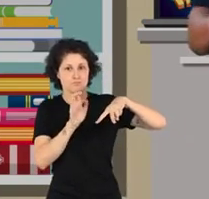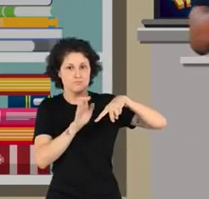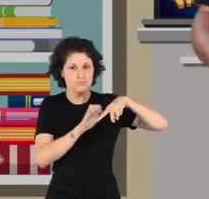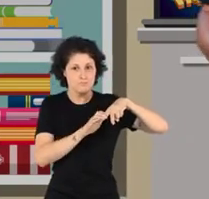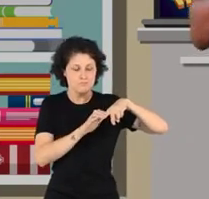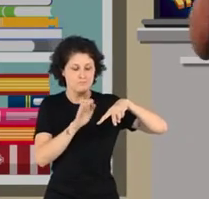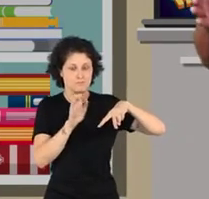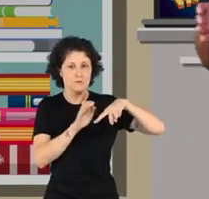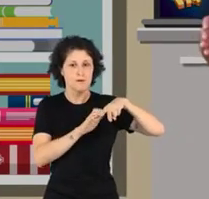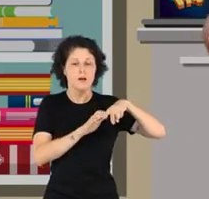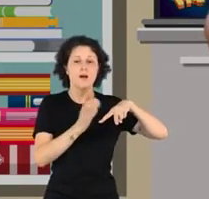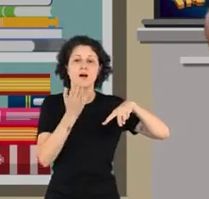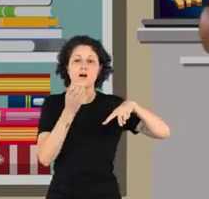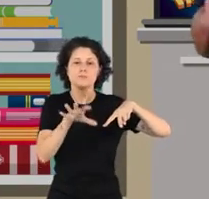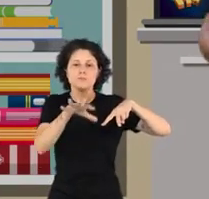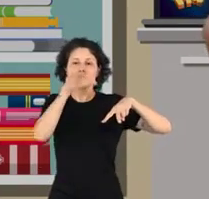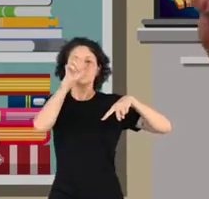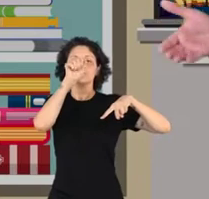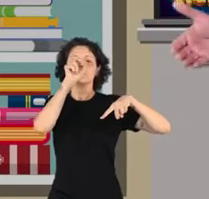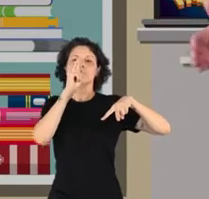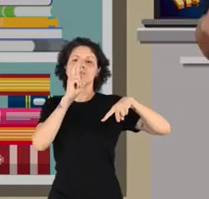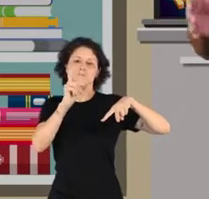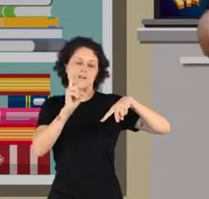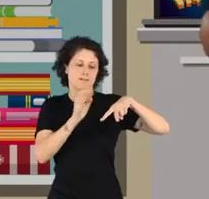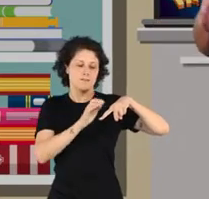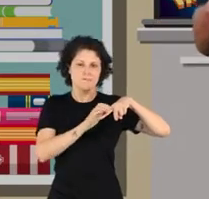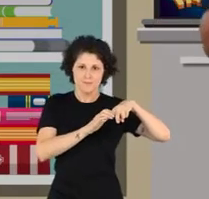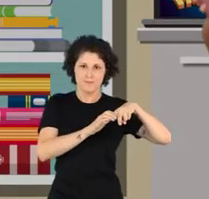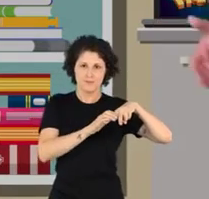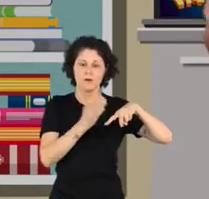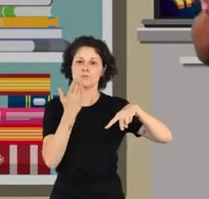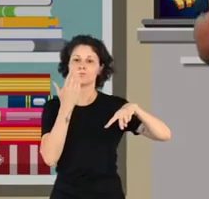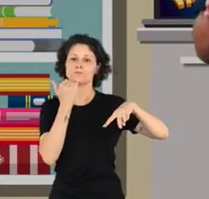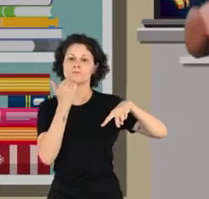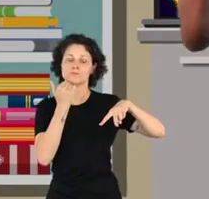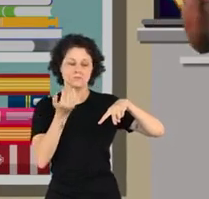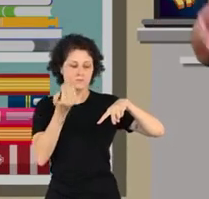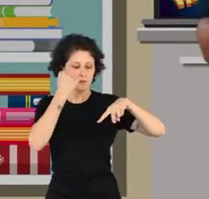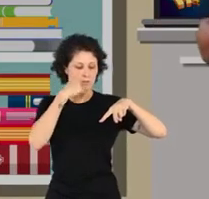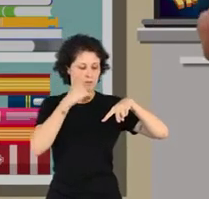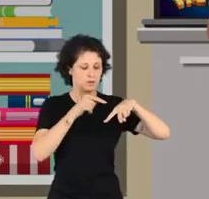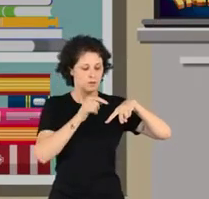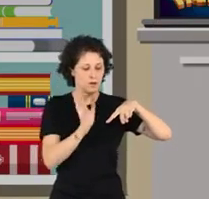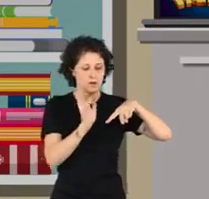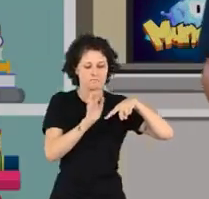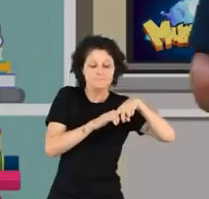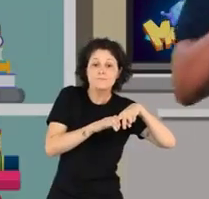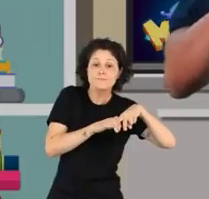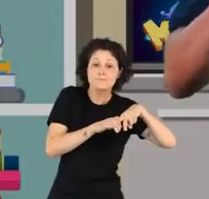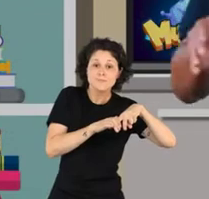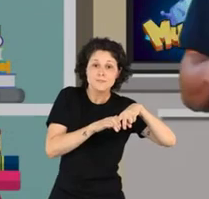Ela funciona como uma tampa que se abre para a passagem do ar e se fecha durante a passagem de comida e líquidos que ingerimos.